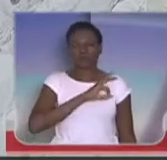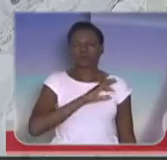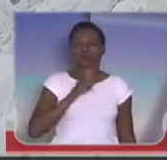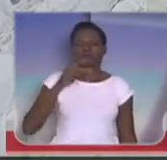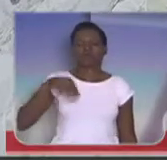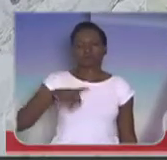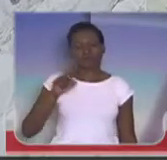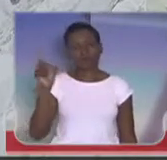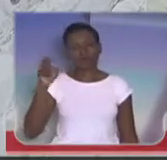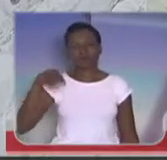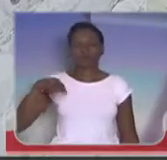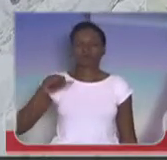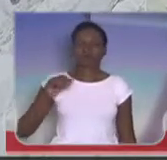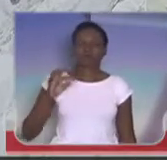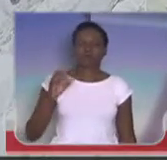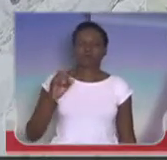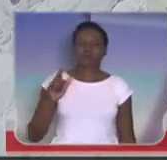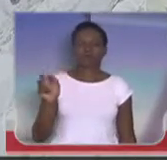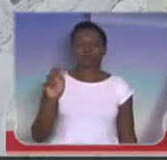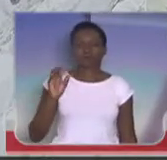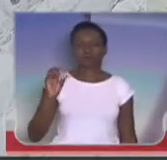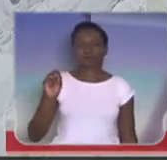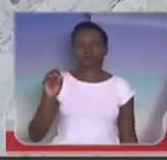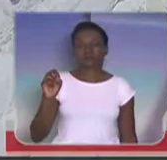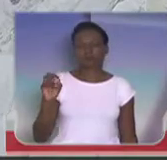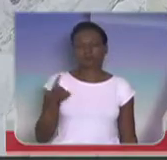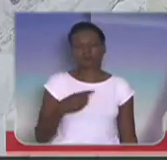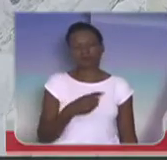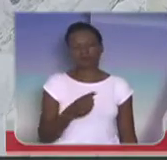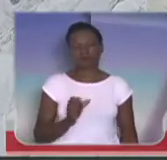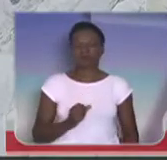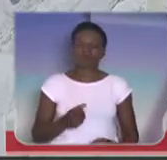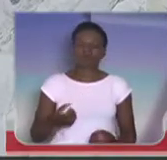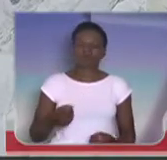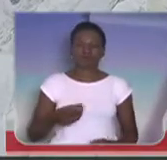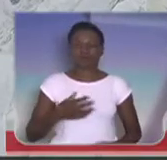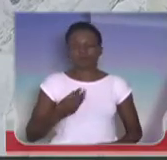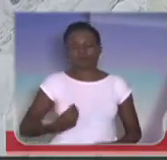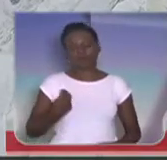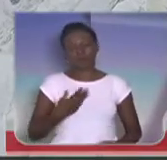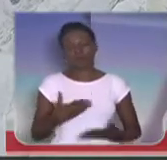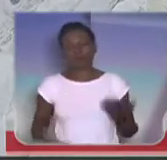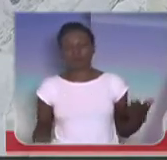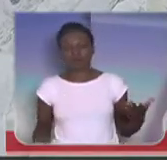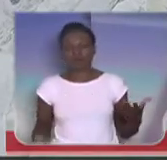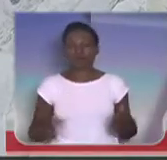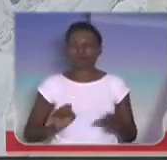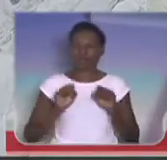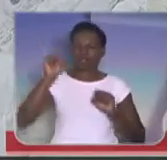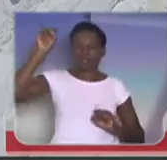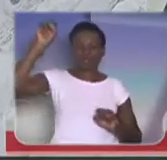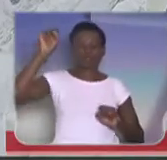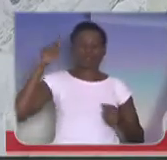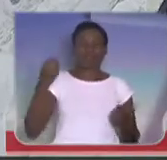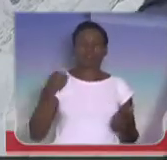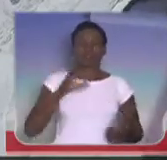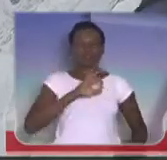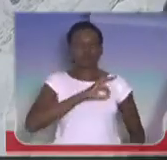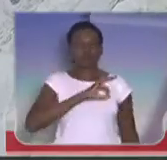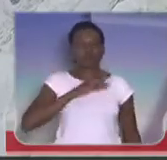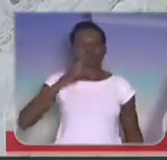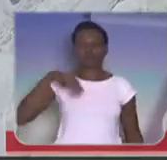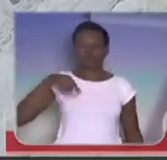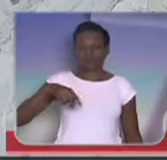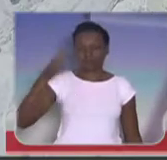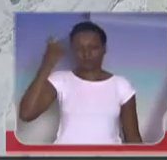senhores. Sacrifícios, atos de heroísmo, de nossa Polícia Militar, de todo o Brasil, de nossa Polícia Militar aqui de São Paulo, para que haja